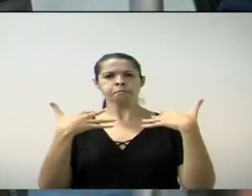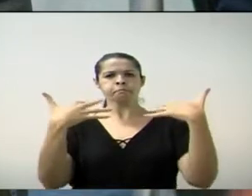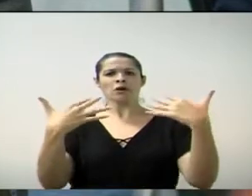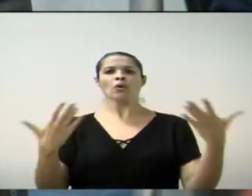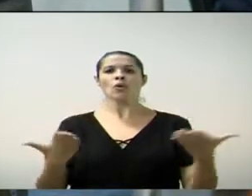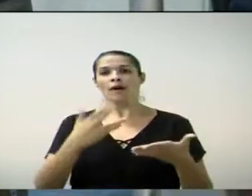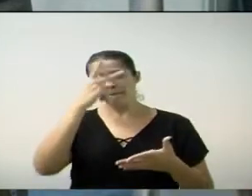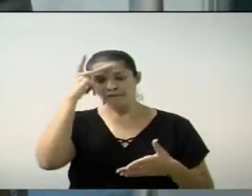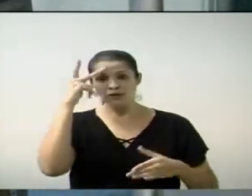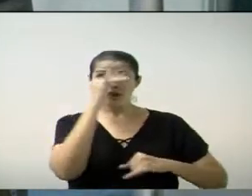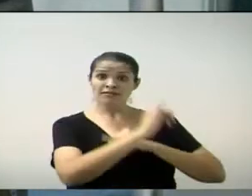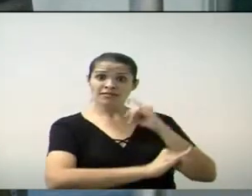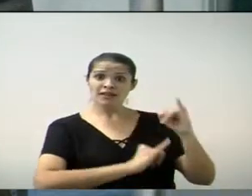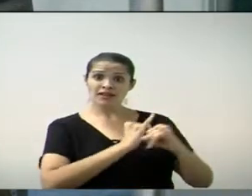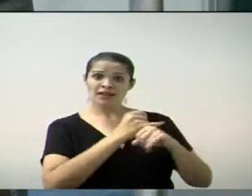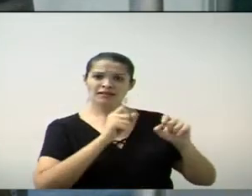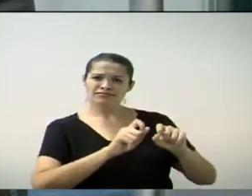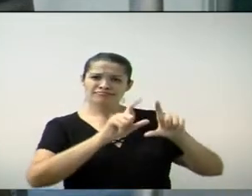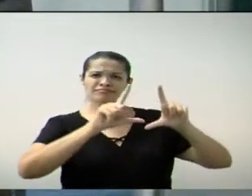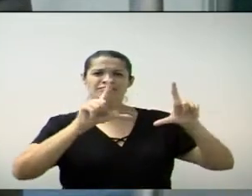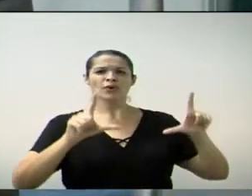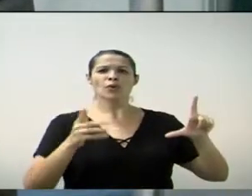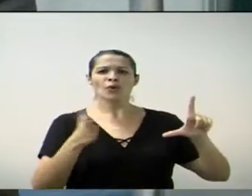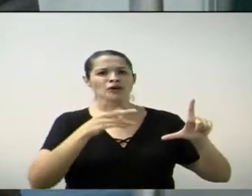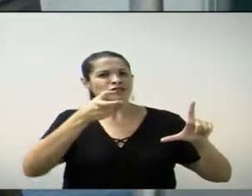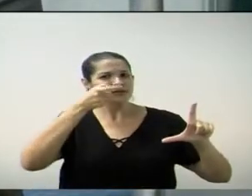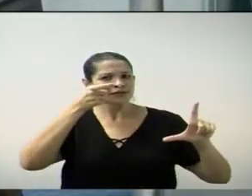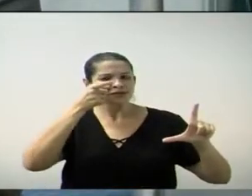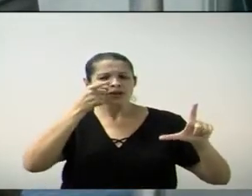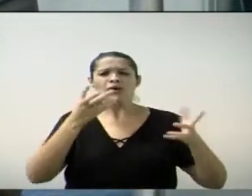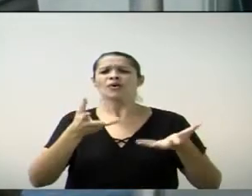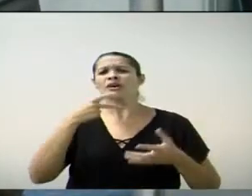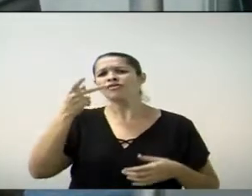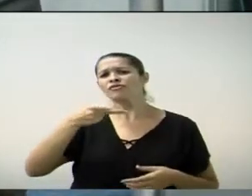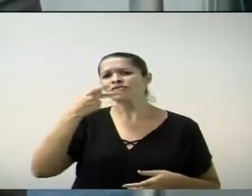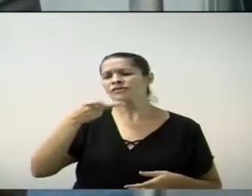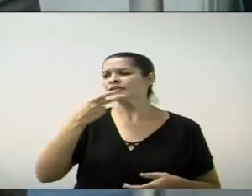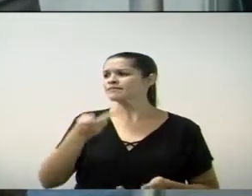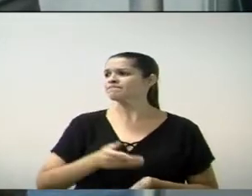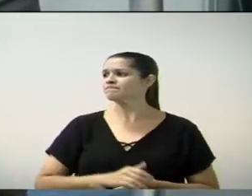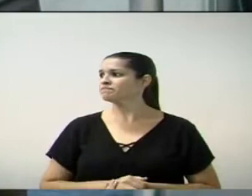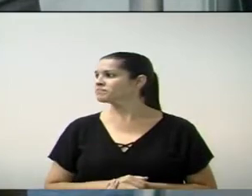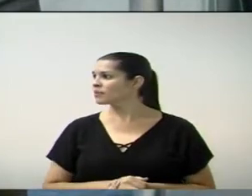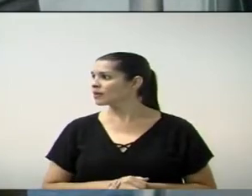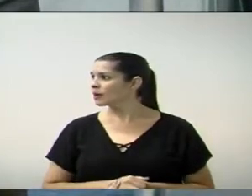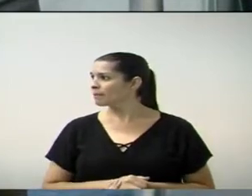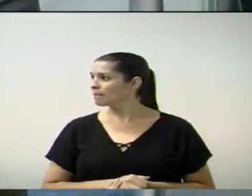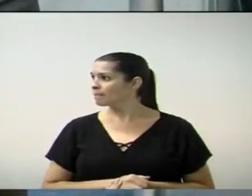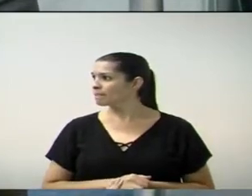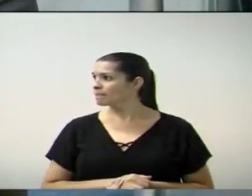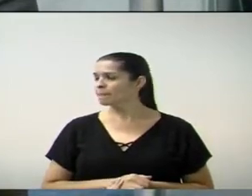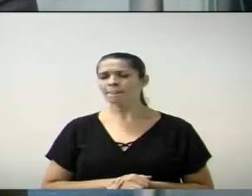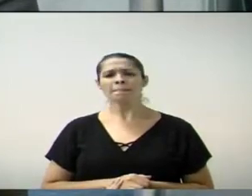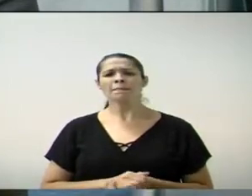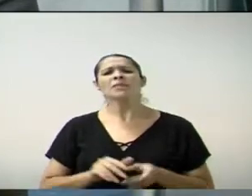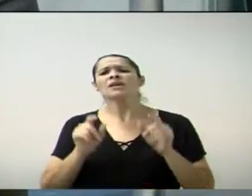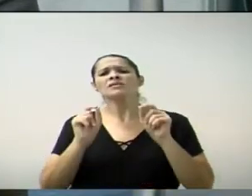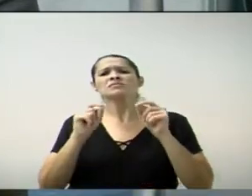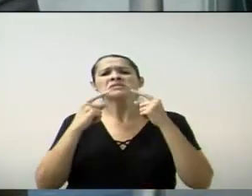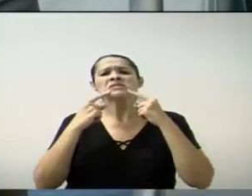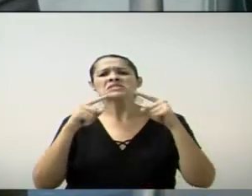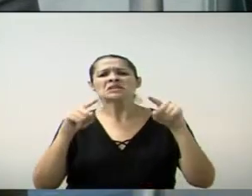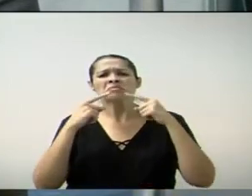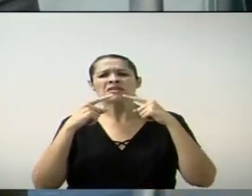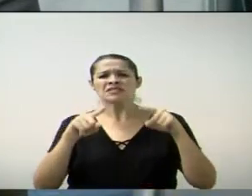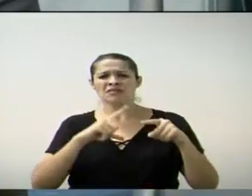da internet ligado também, ouvindo. Eu só queria falar aqui, senhor presidente, a reclamação dos tapa-buracos na cidade,